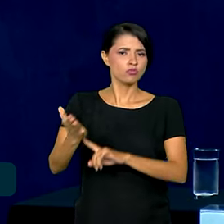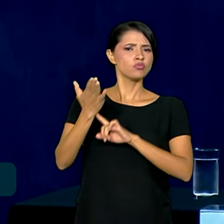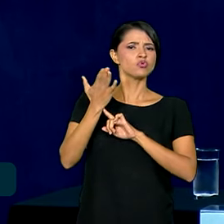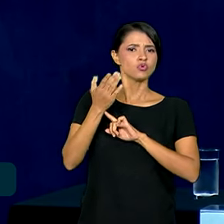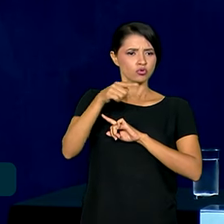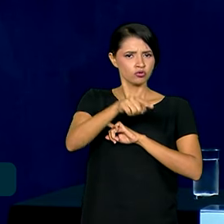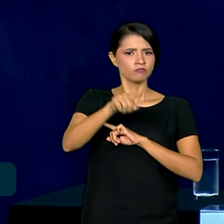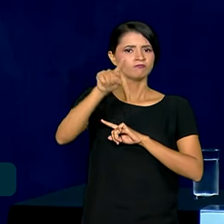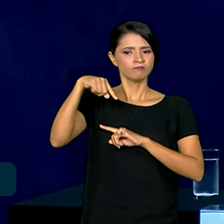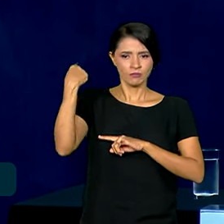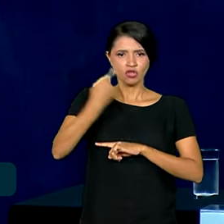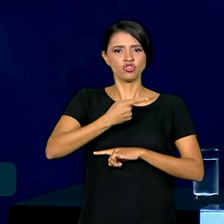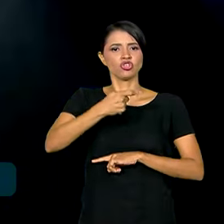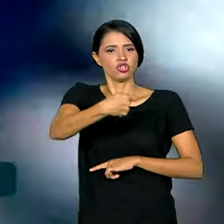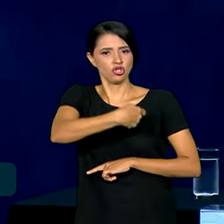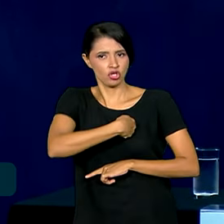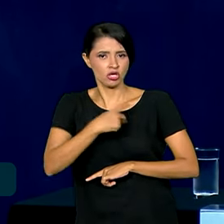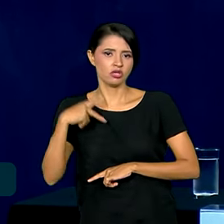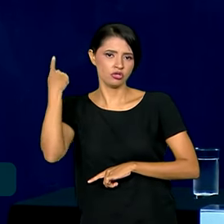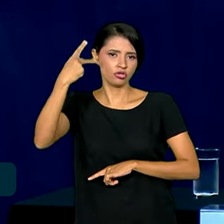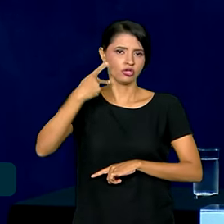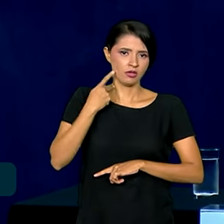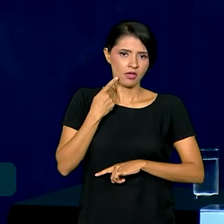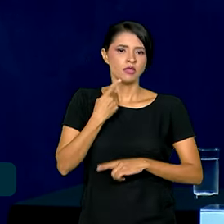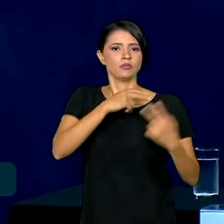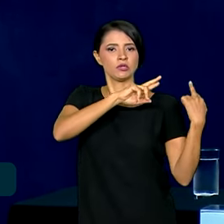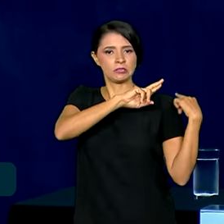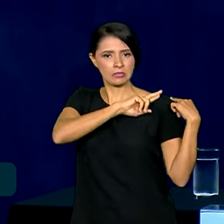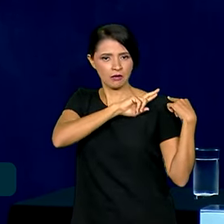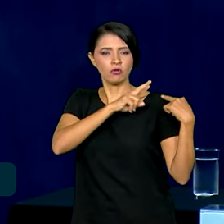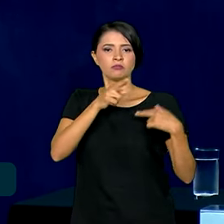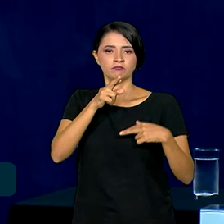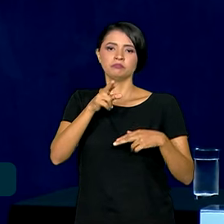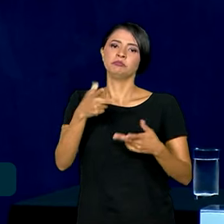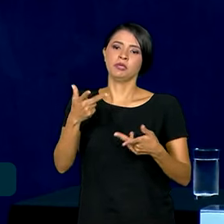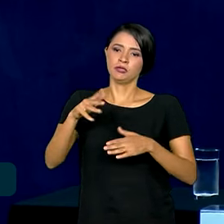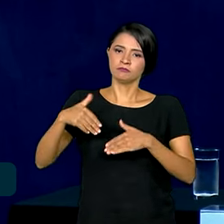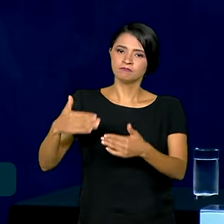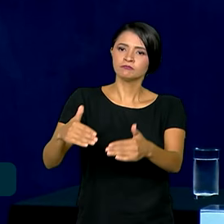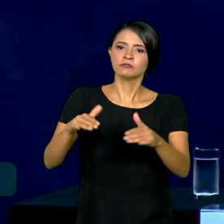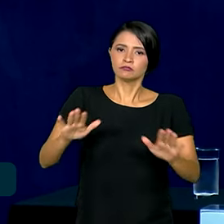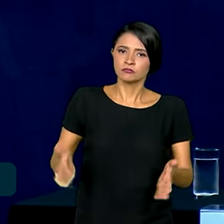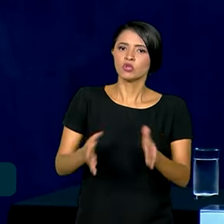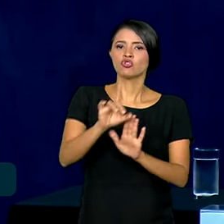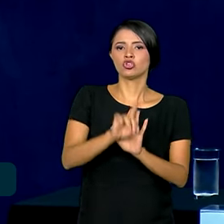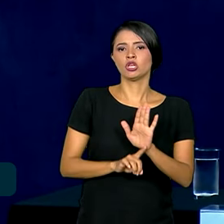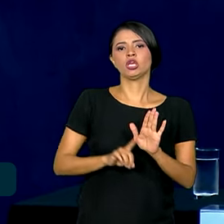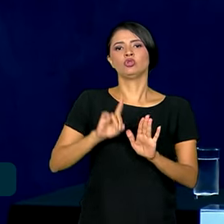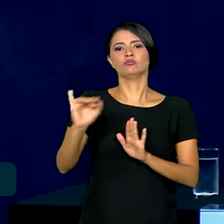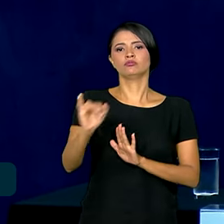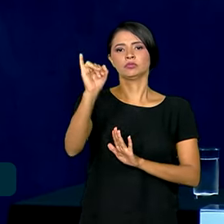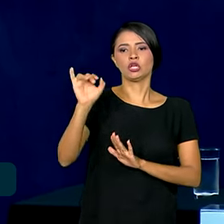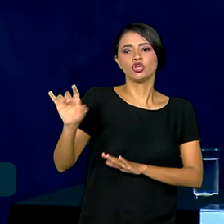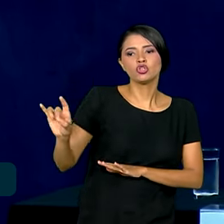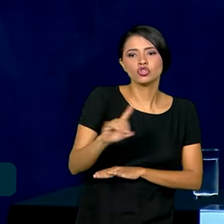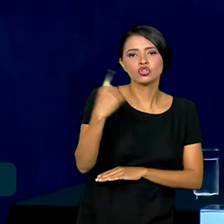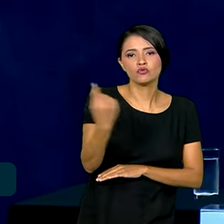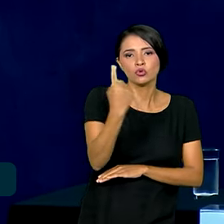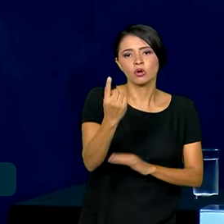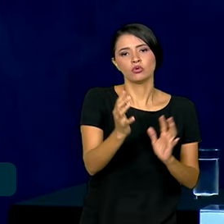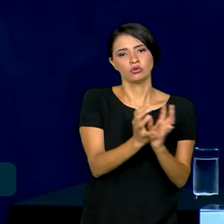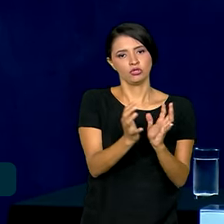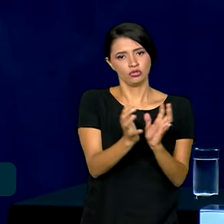como corresponsáveis pela preservação e fomento dos direitos fundamentais individuais e